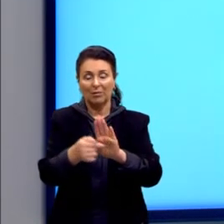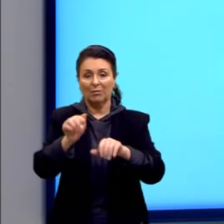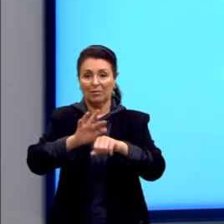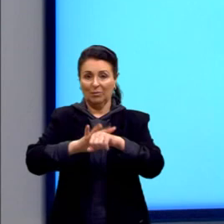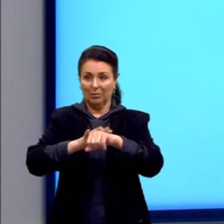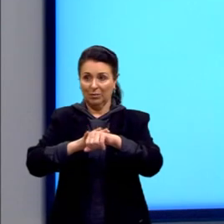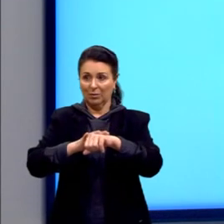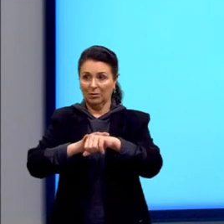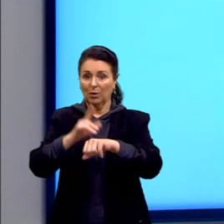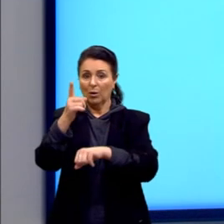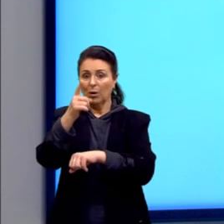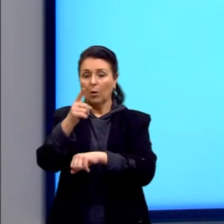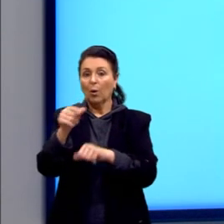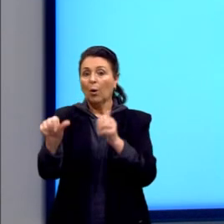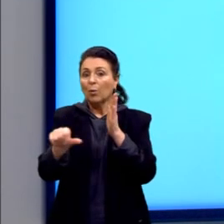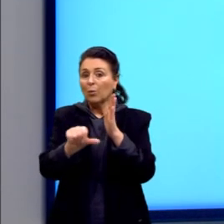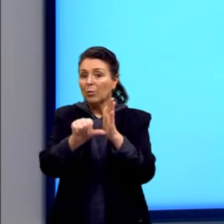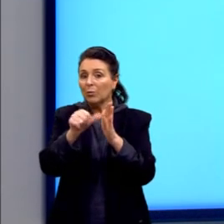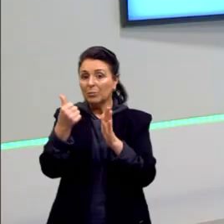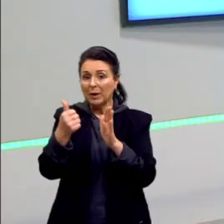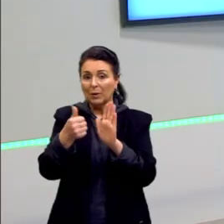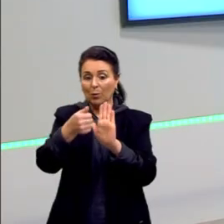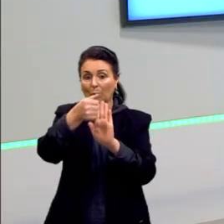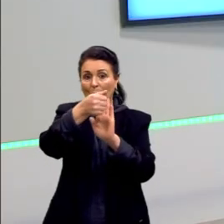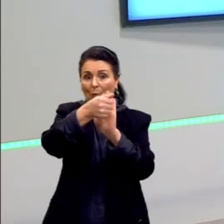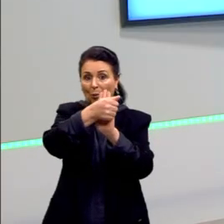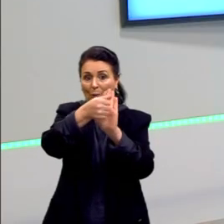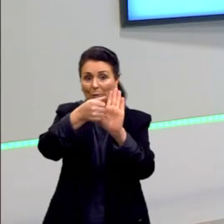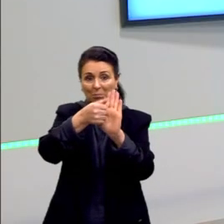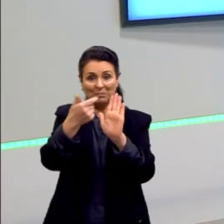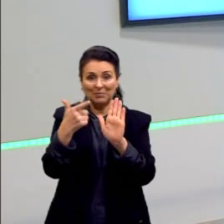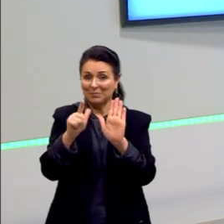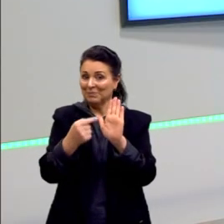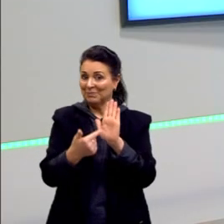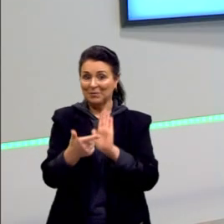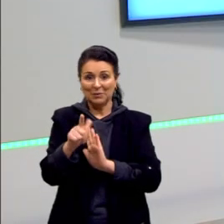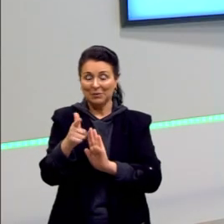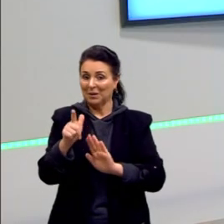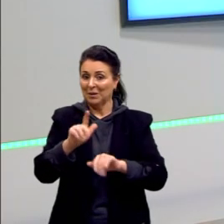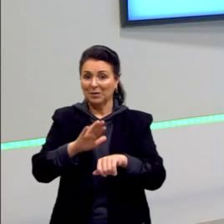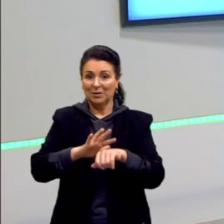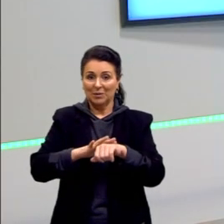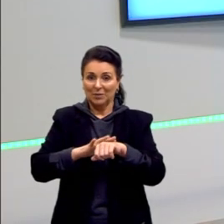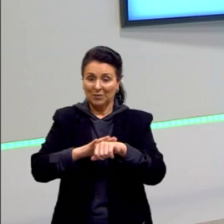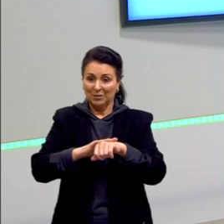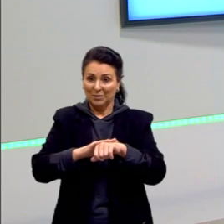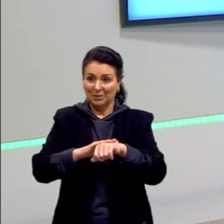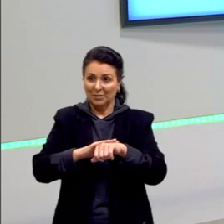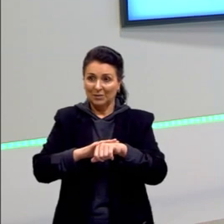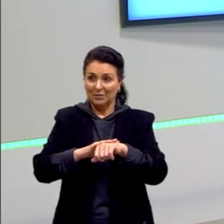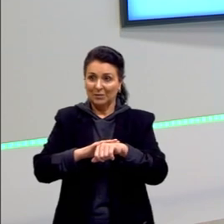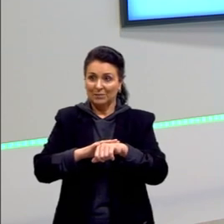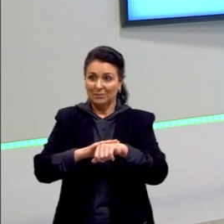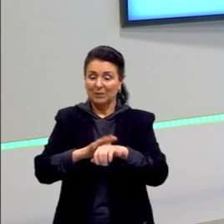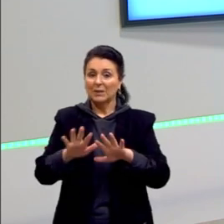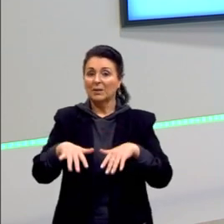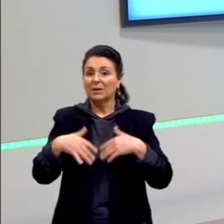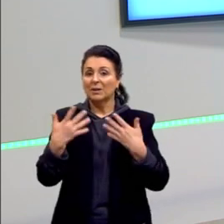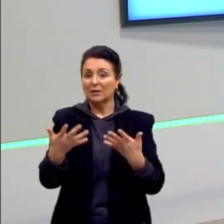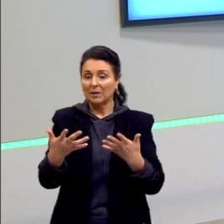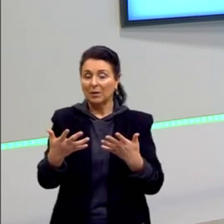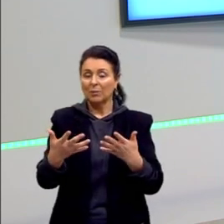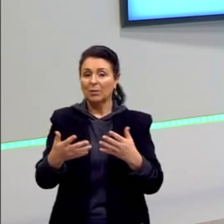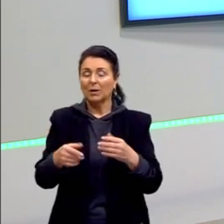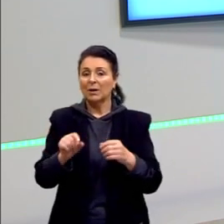daqui nem tem o gene da doença recessivo. Esse daqui, sim. Então, ele vai expressar o gene da doença. Então, esse